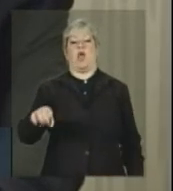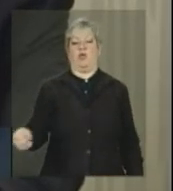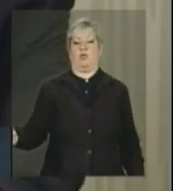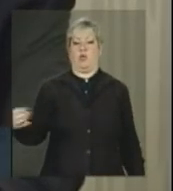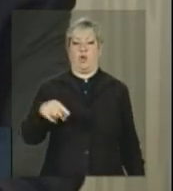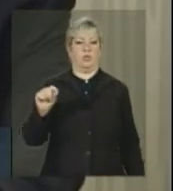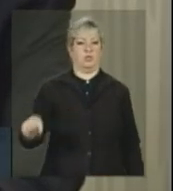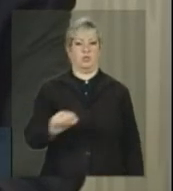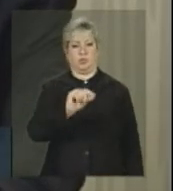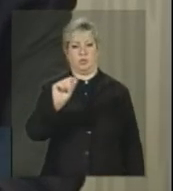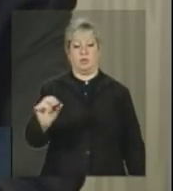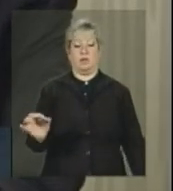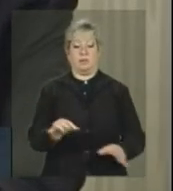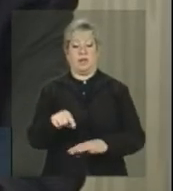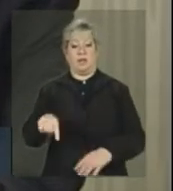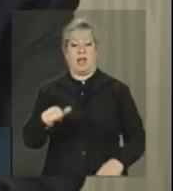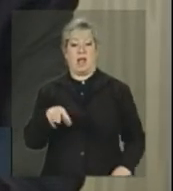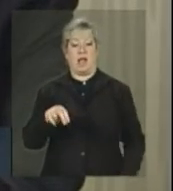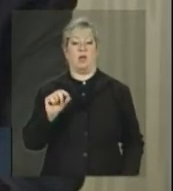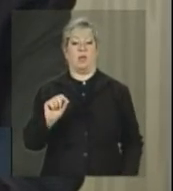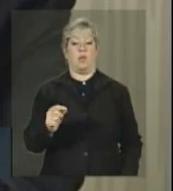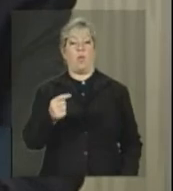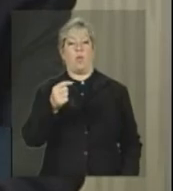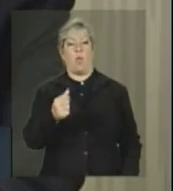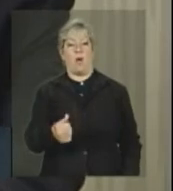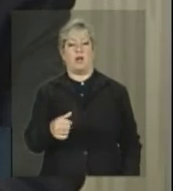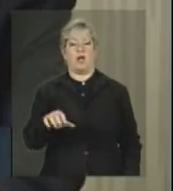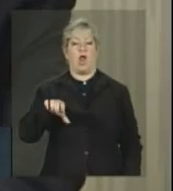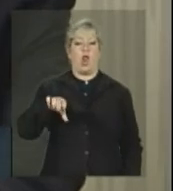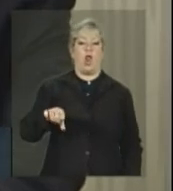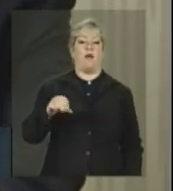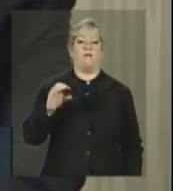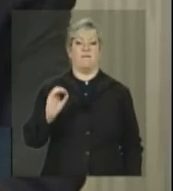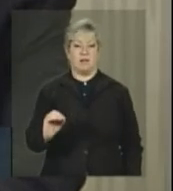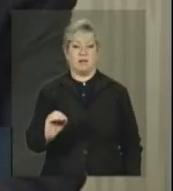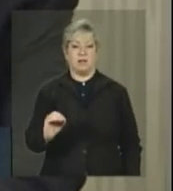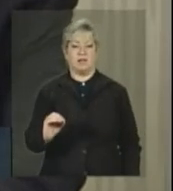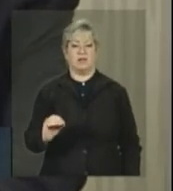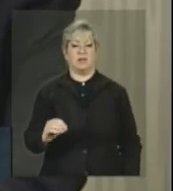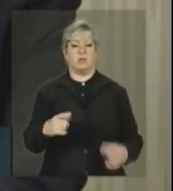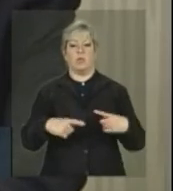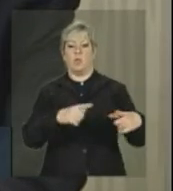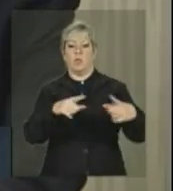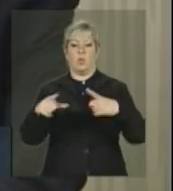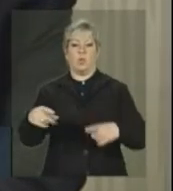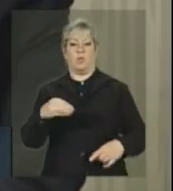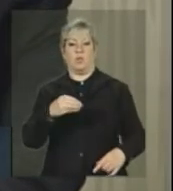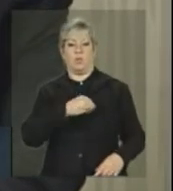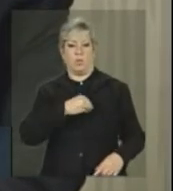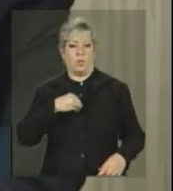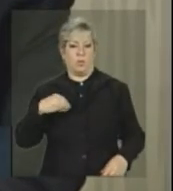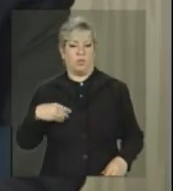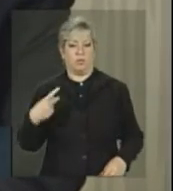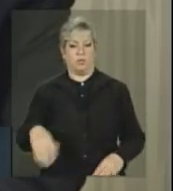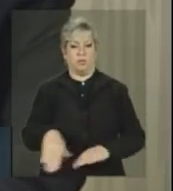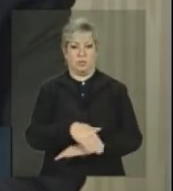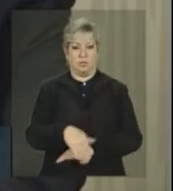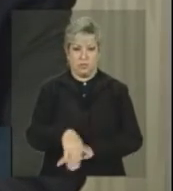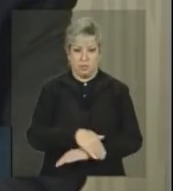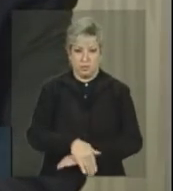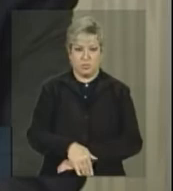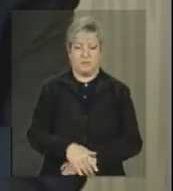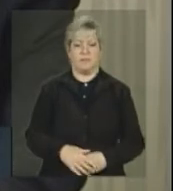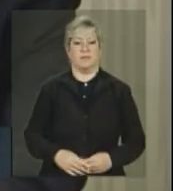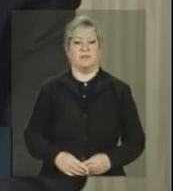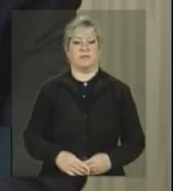terminamos o ano com quase 90 consultórios na rua, que buscam a população que não era alcançada pelas equipes.